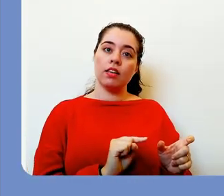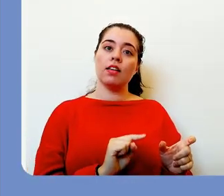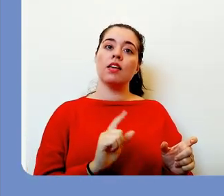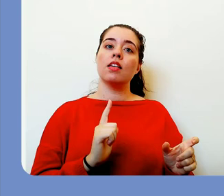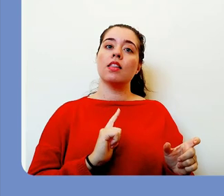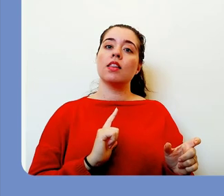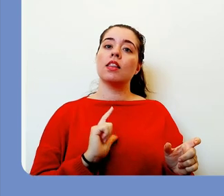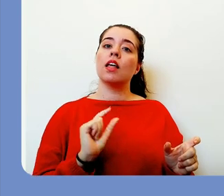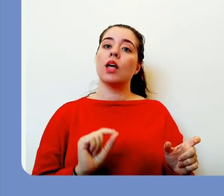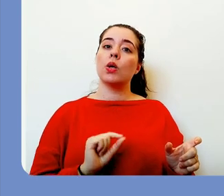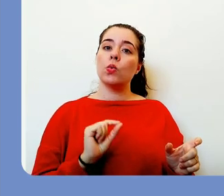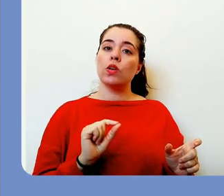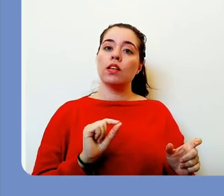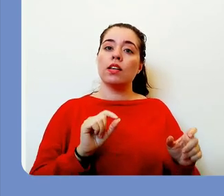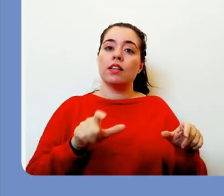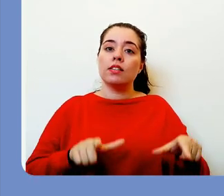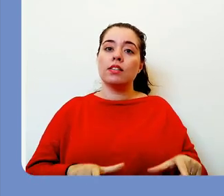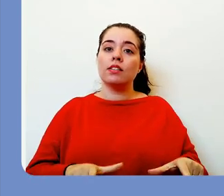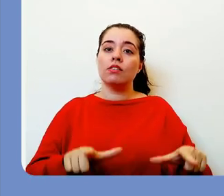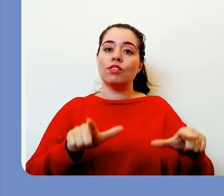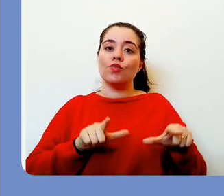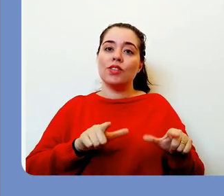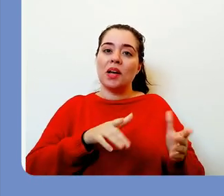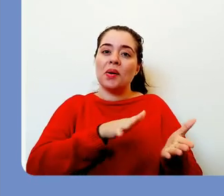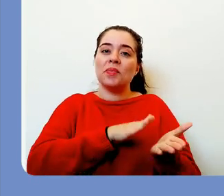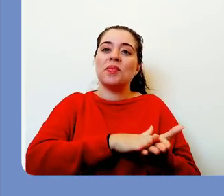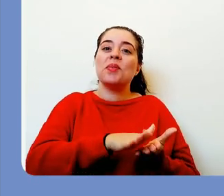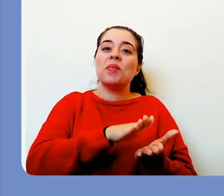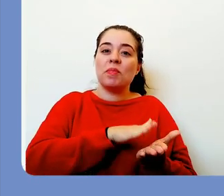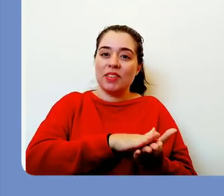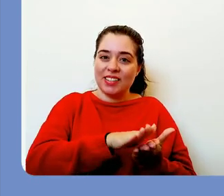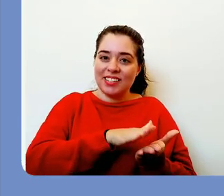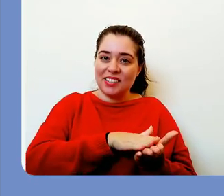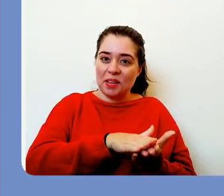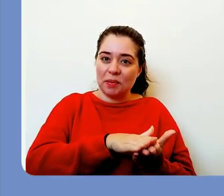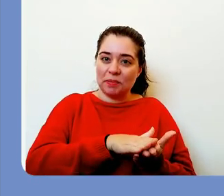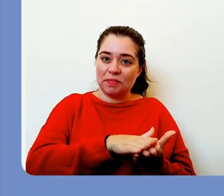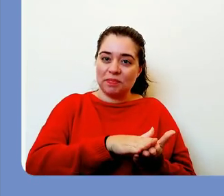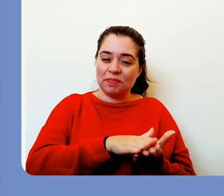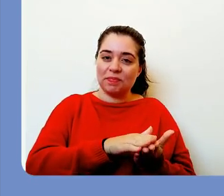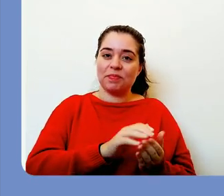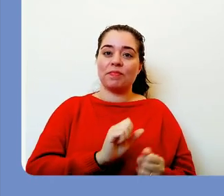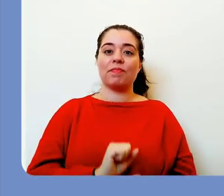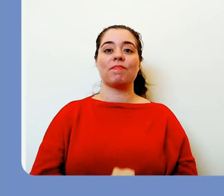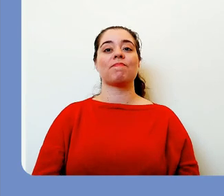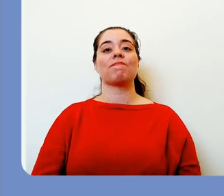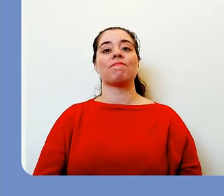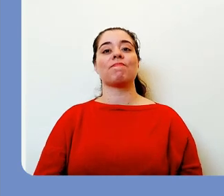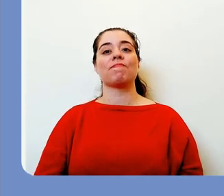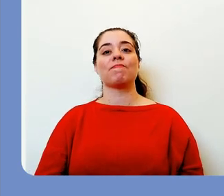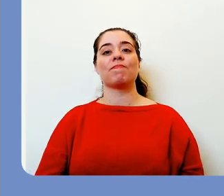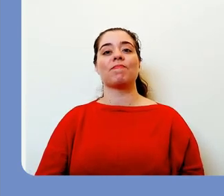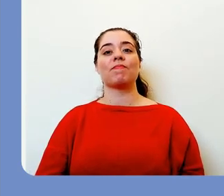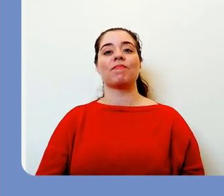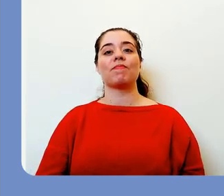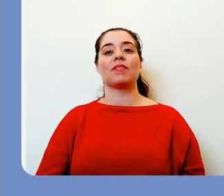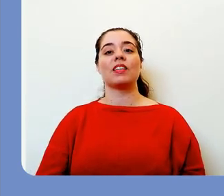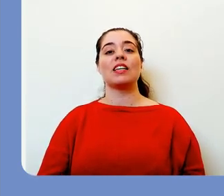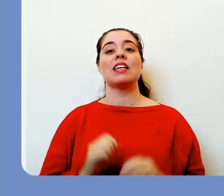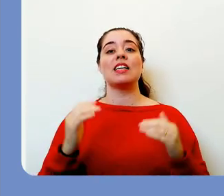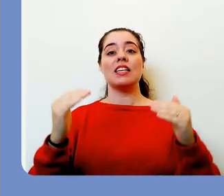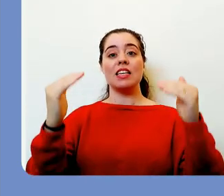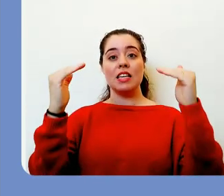Selecionar, vá até onde está localizado esse seu arquivo e faça